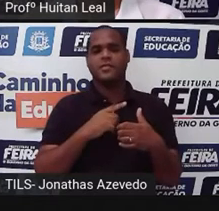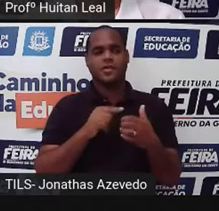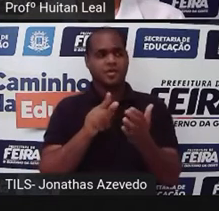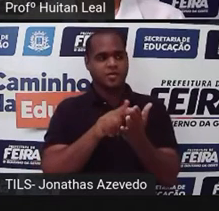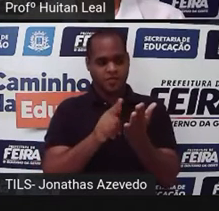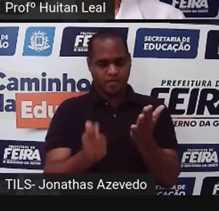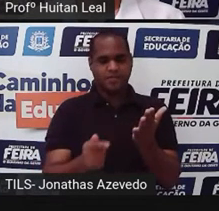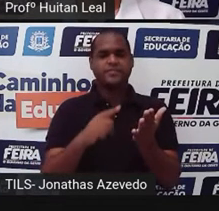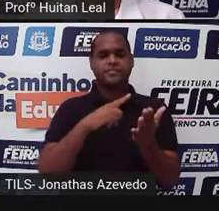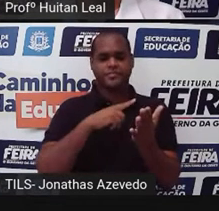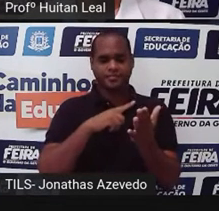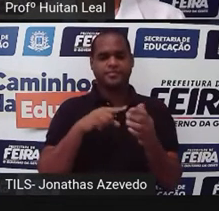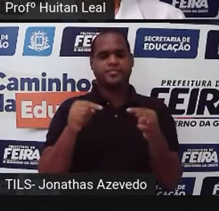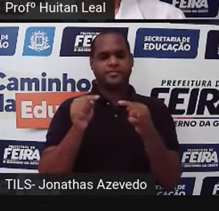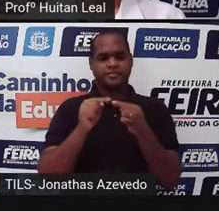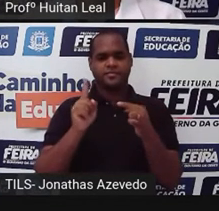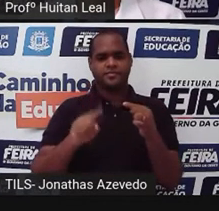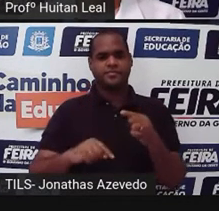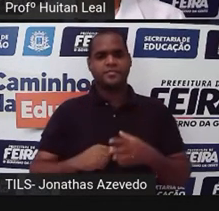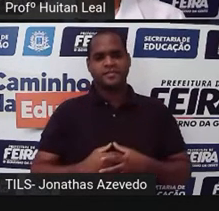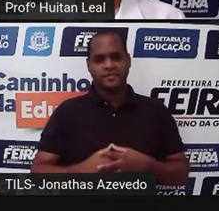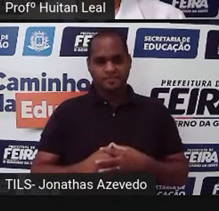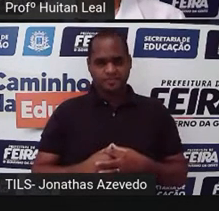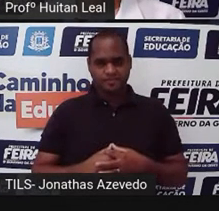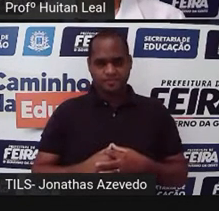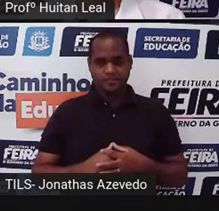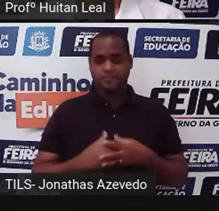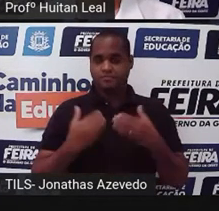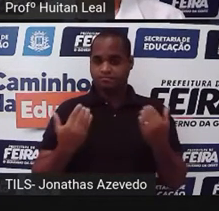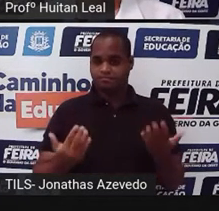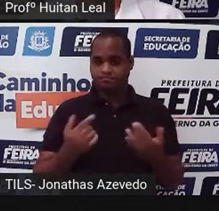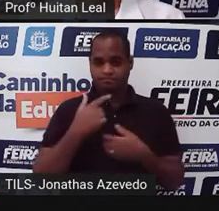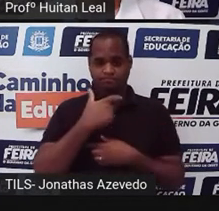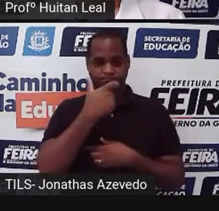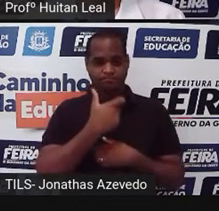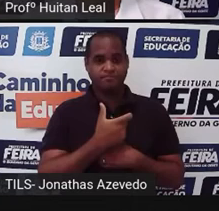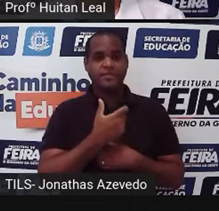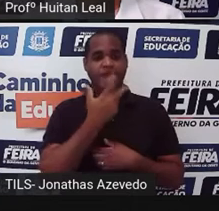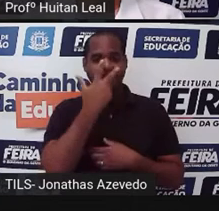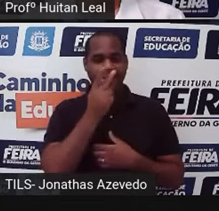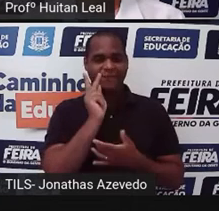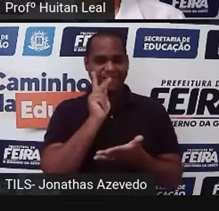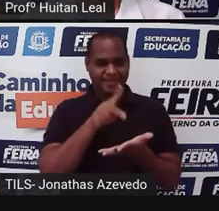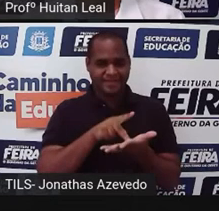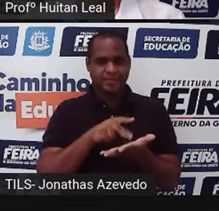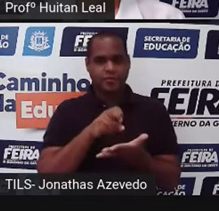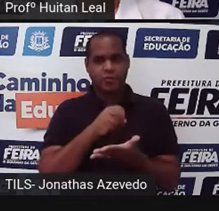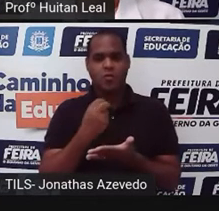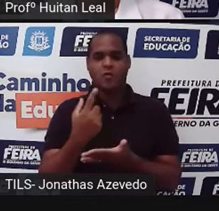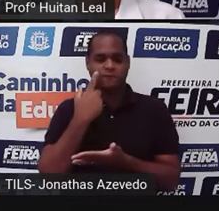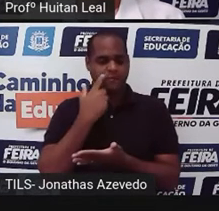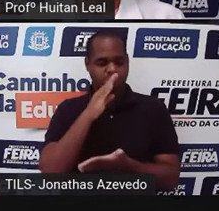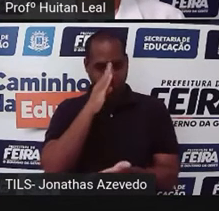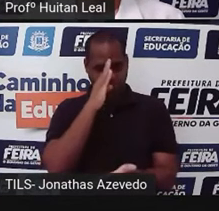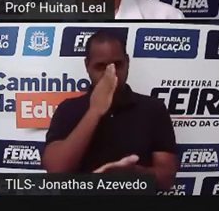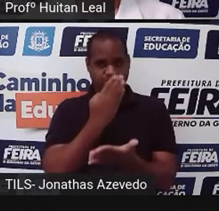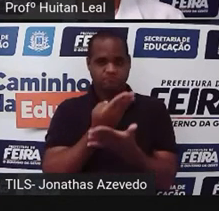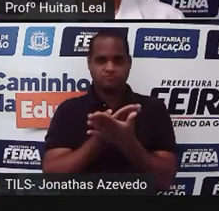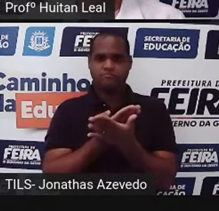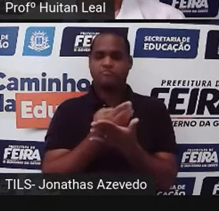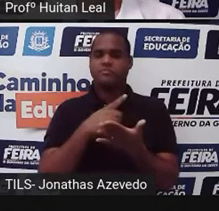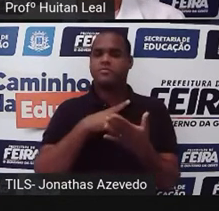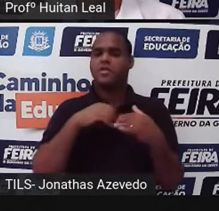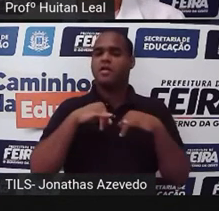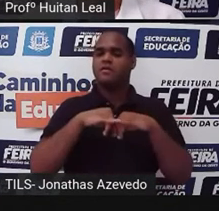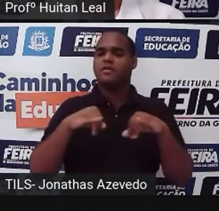de jornais. Aparência de verdade e credibilidade da notícia. Como é que a gente